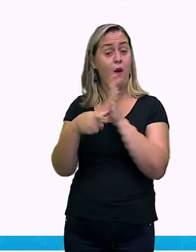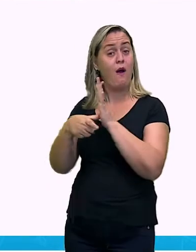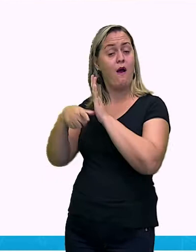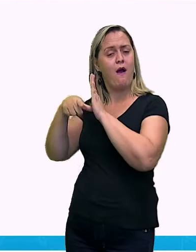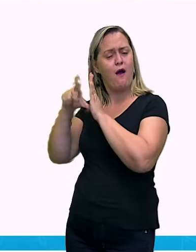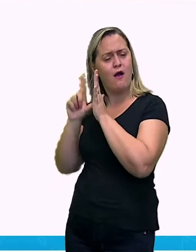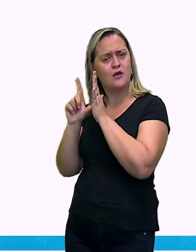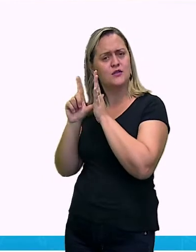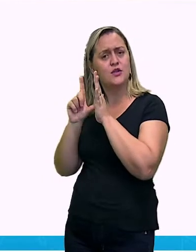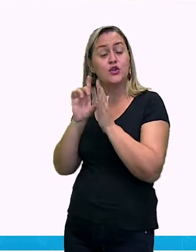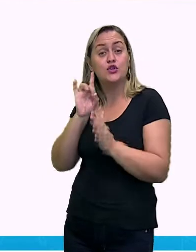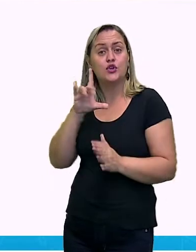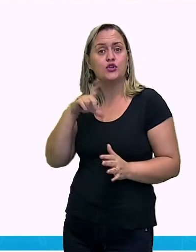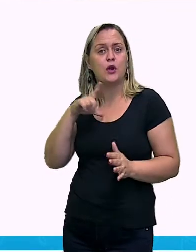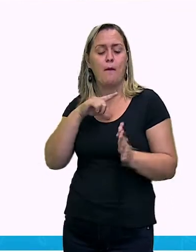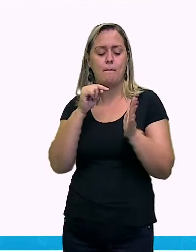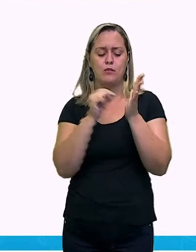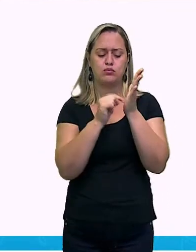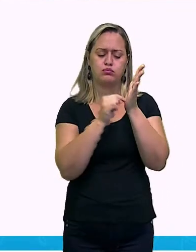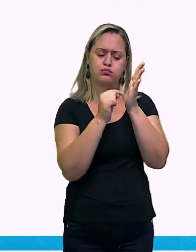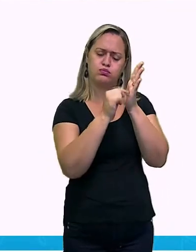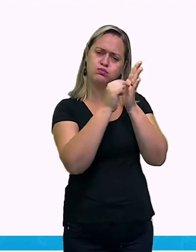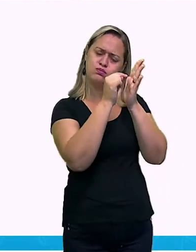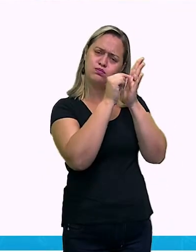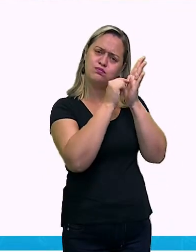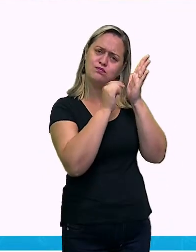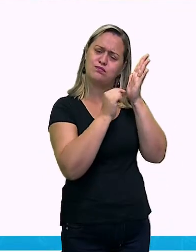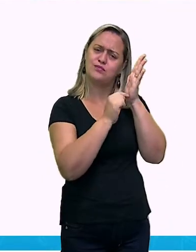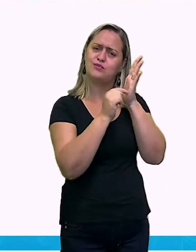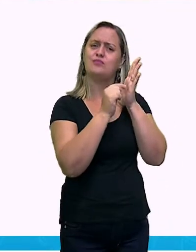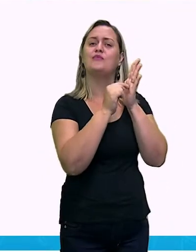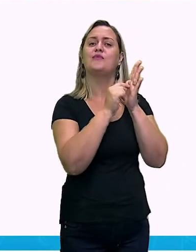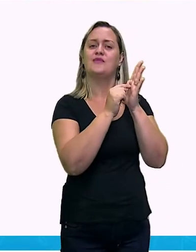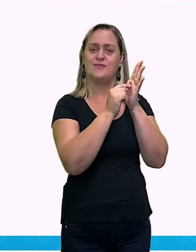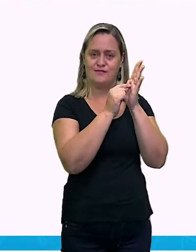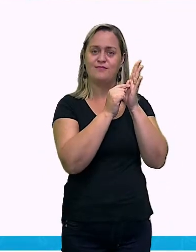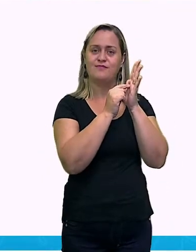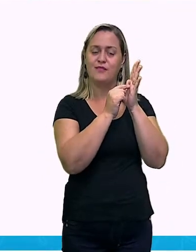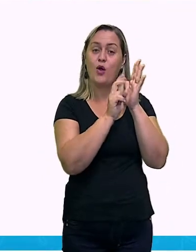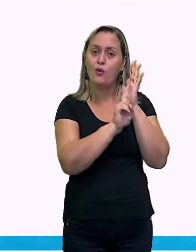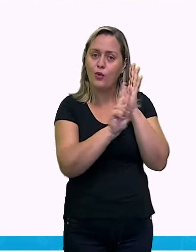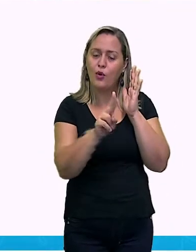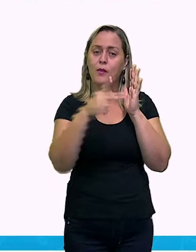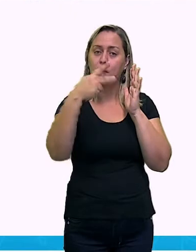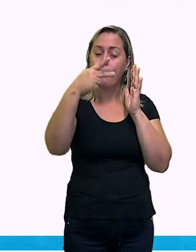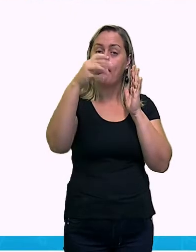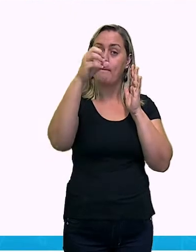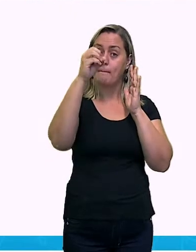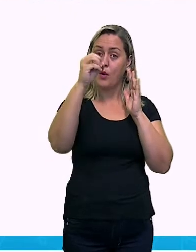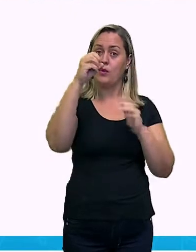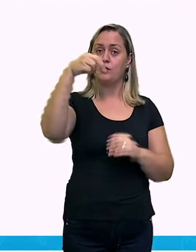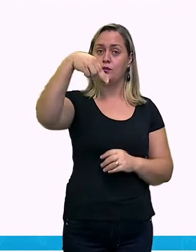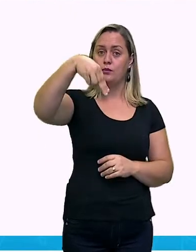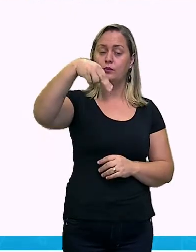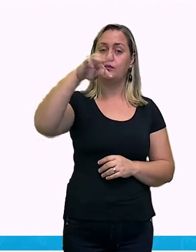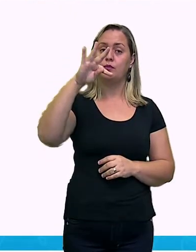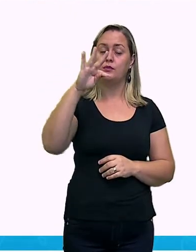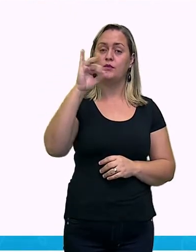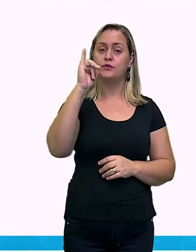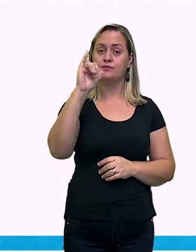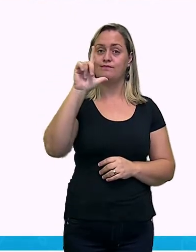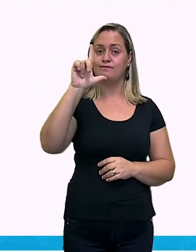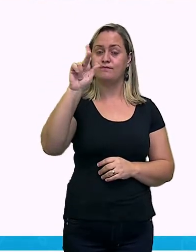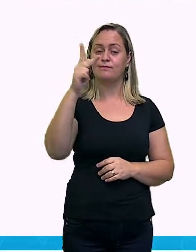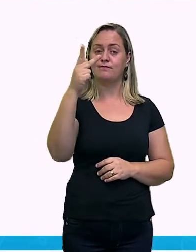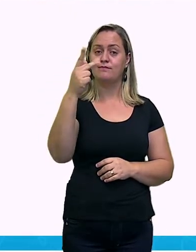linha ou risco. Por isso, o nome dessa técnica é pontilismo. Então, o pontilismo nada mais é do que uma forma de